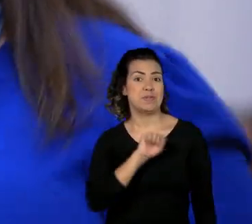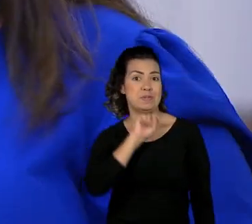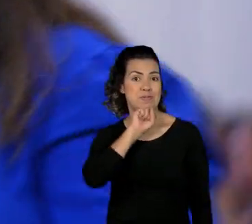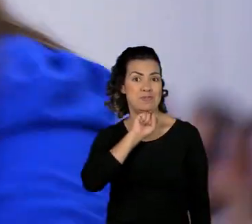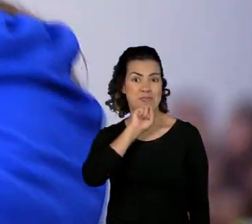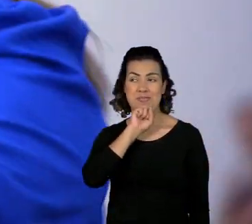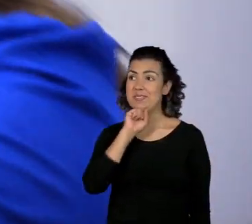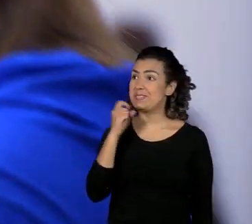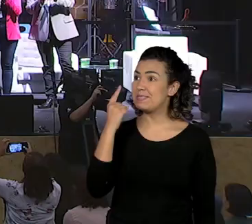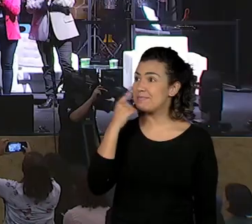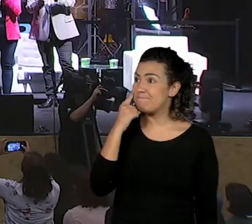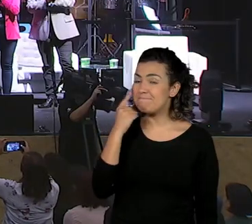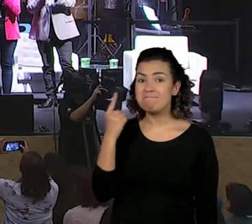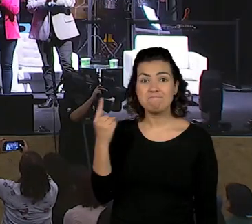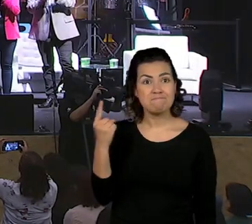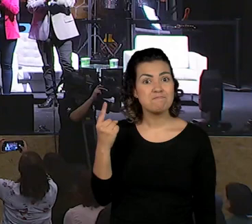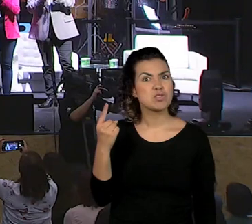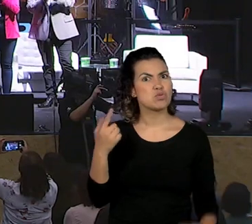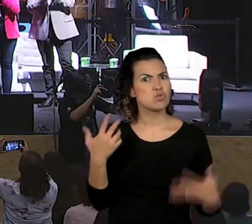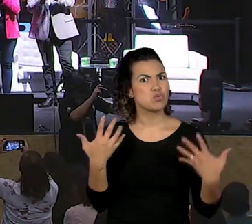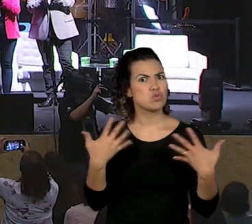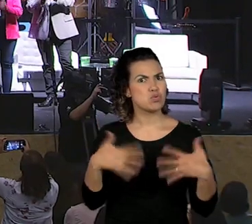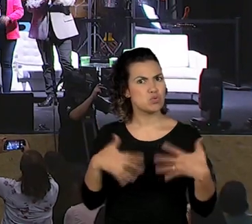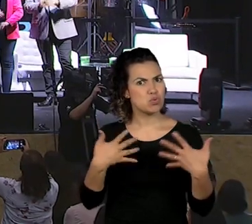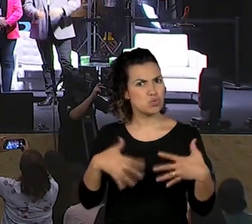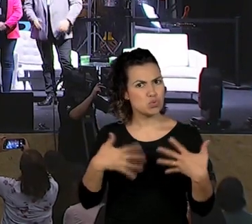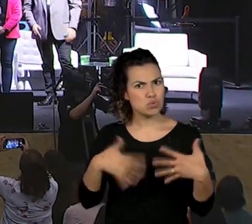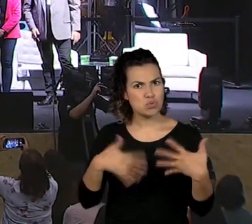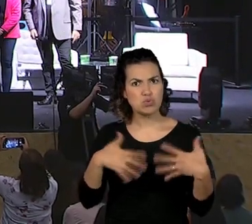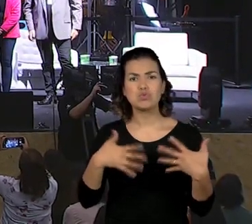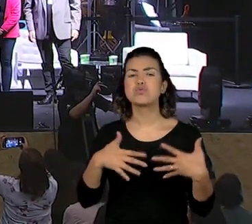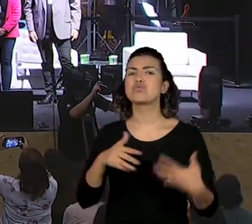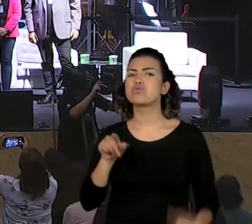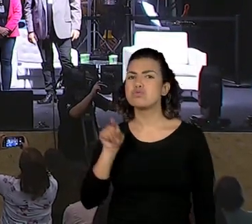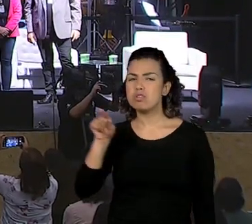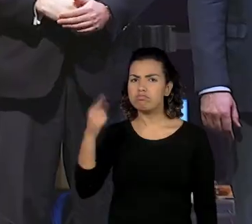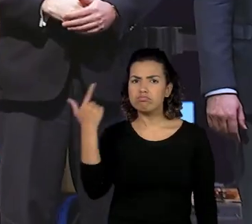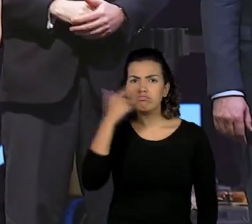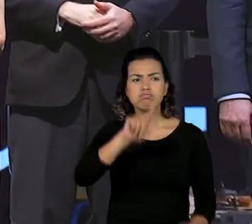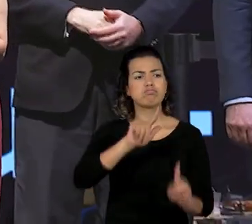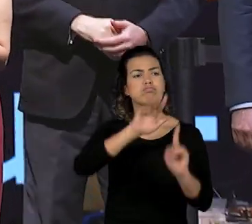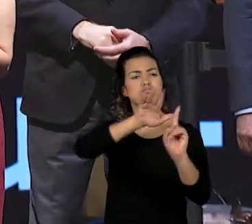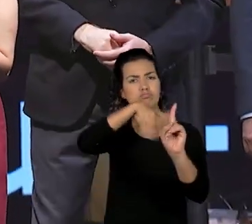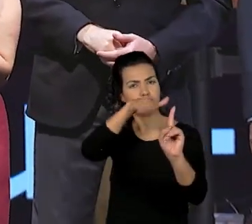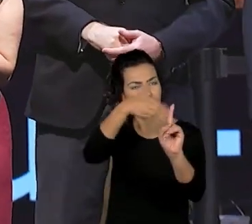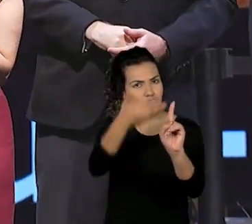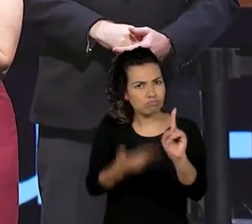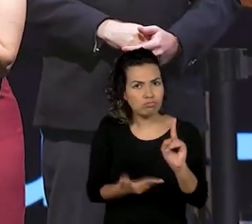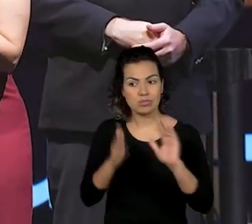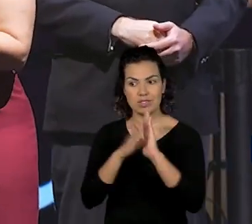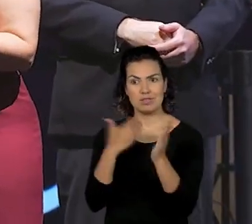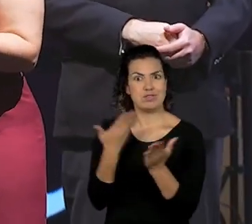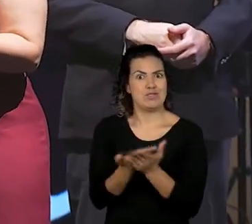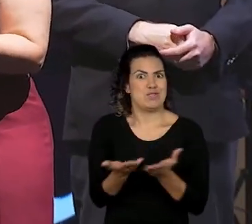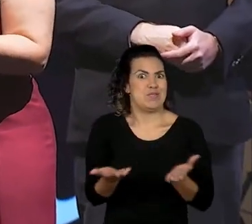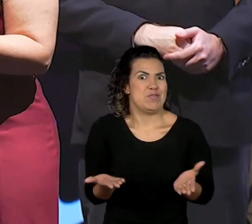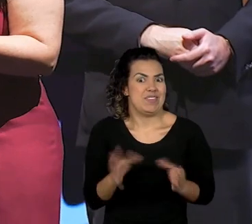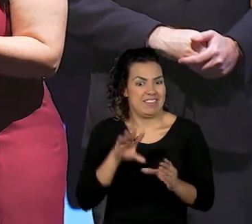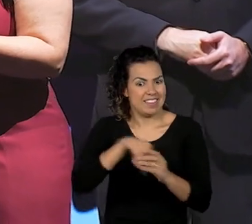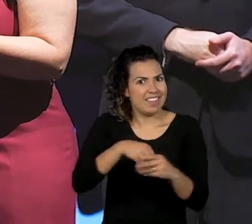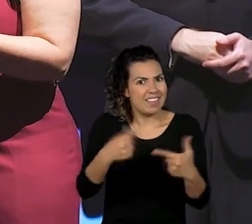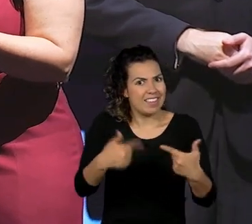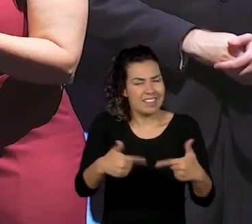Essa é a última categoria em que os homenageados, os grandes maestros das salas de aula e os professores,